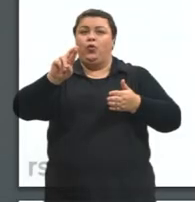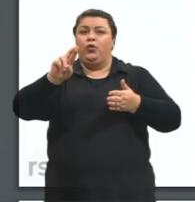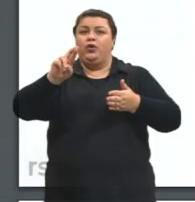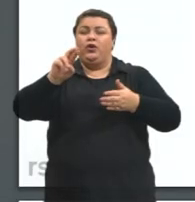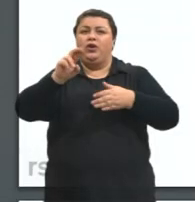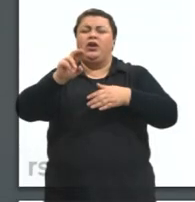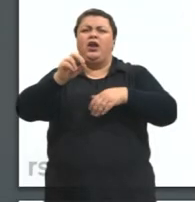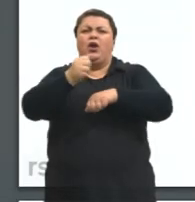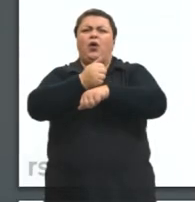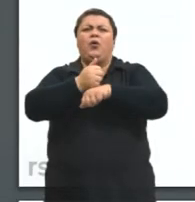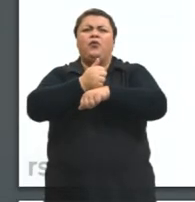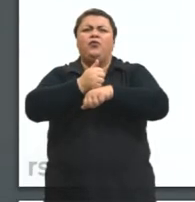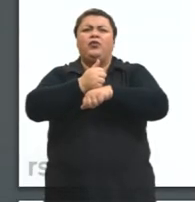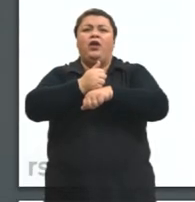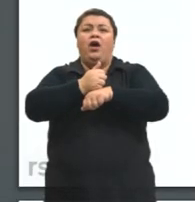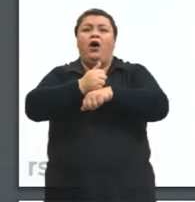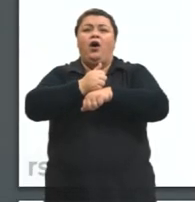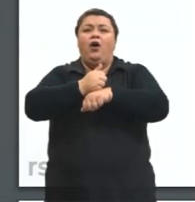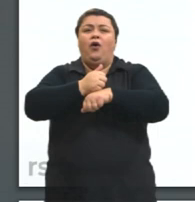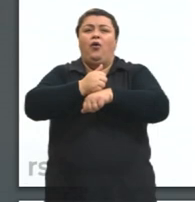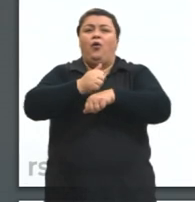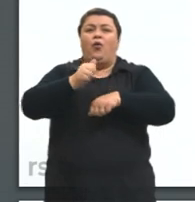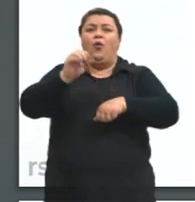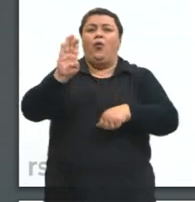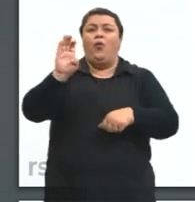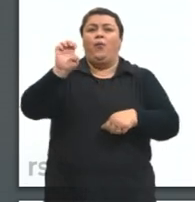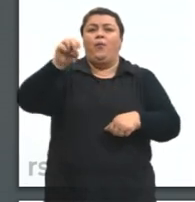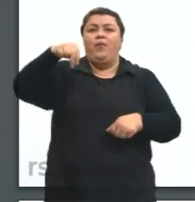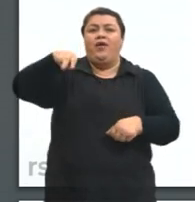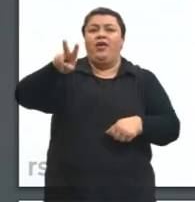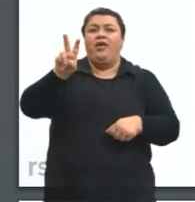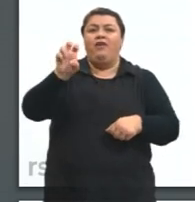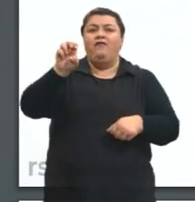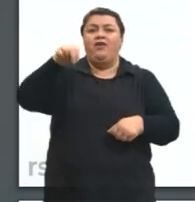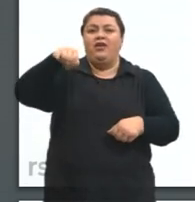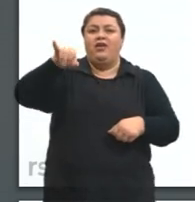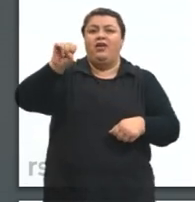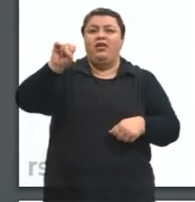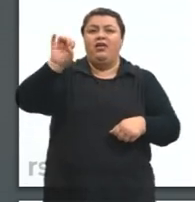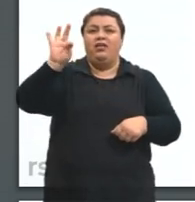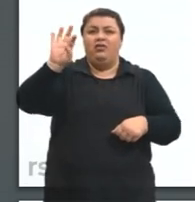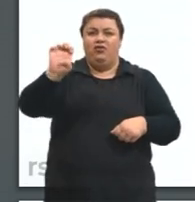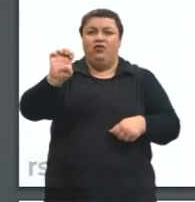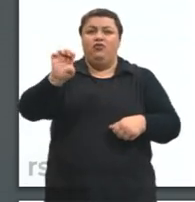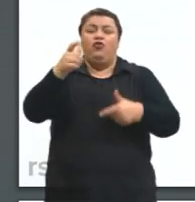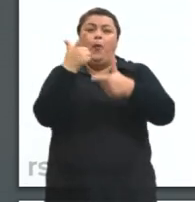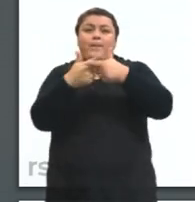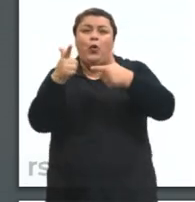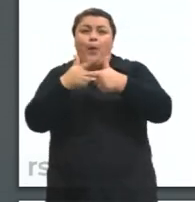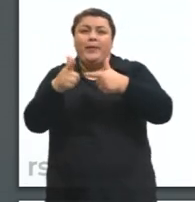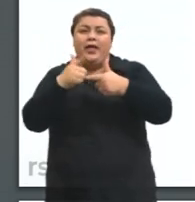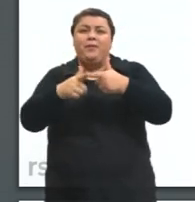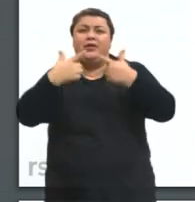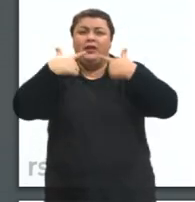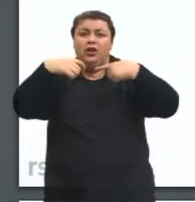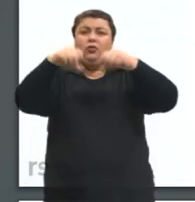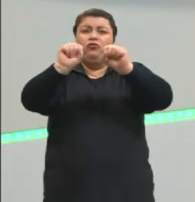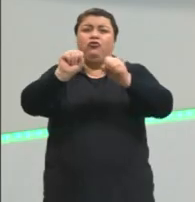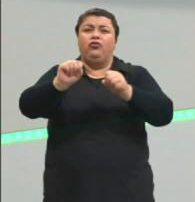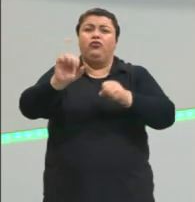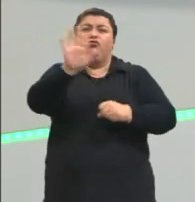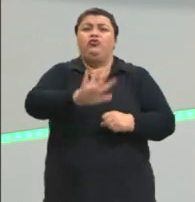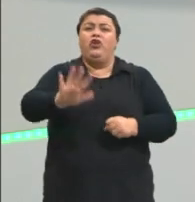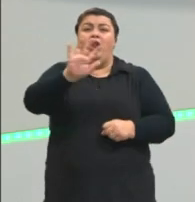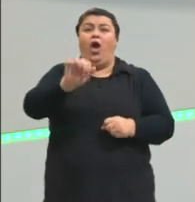que se chama Emile Bonveniste e eu trouxe do livro Problemas de Linguística Geral 1 uma questão sobre